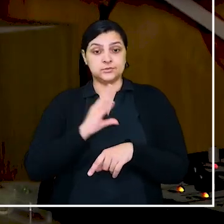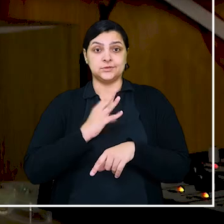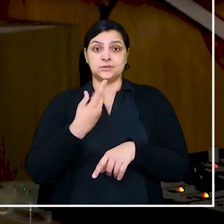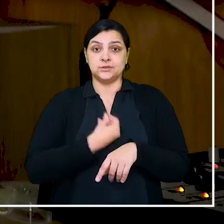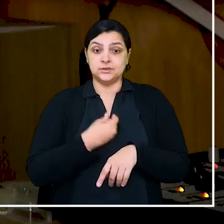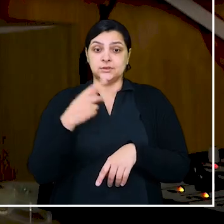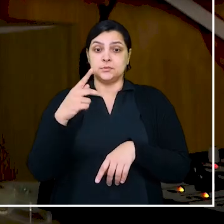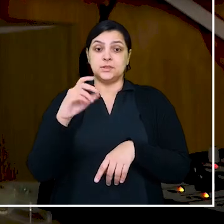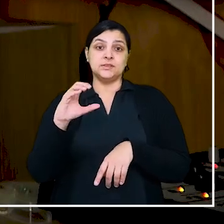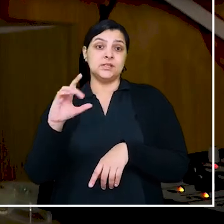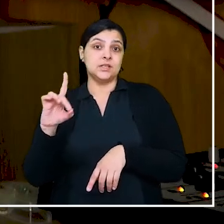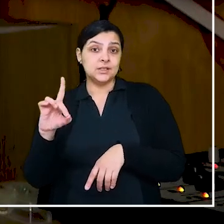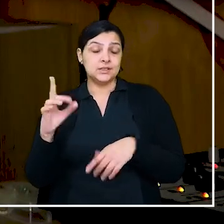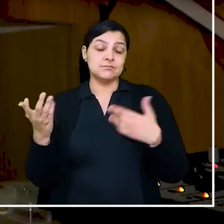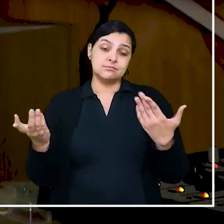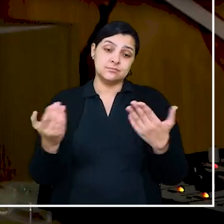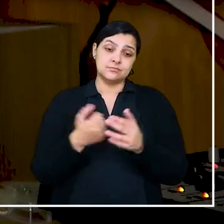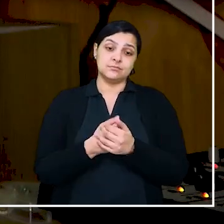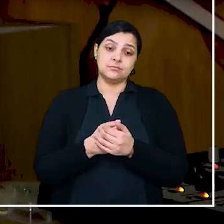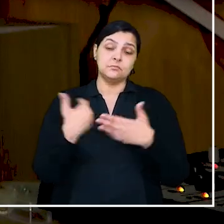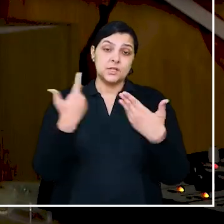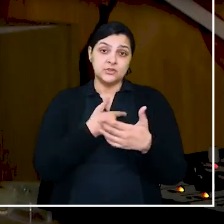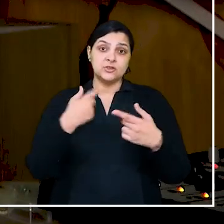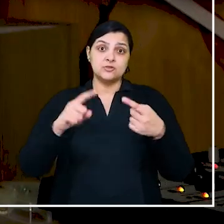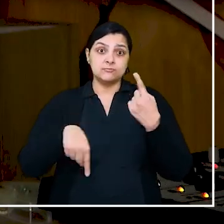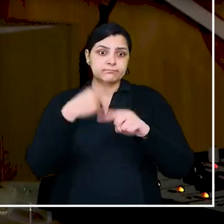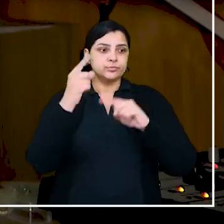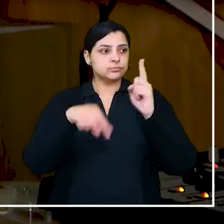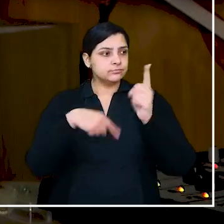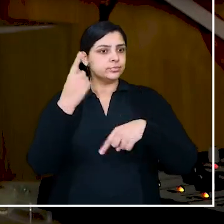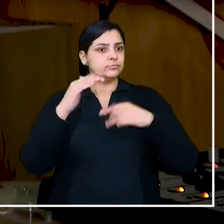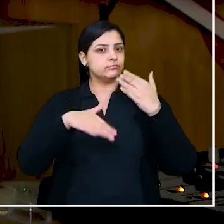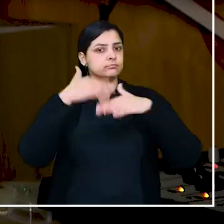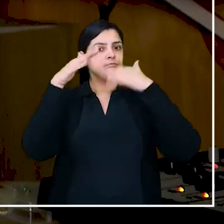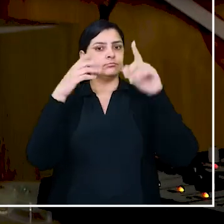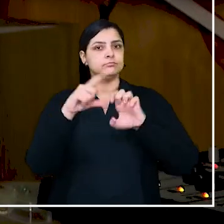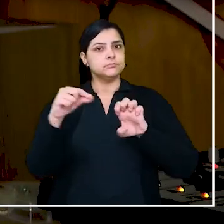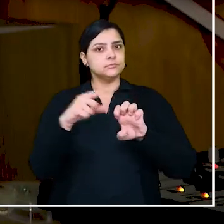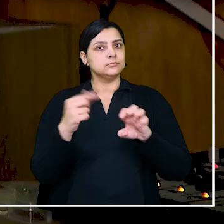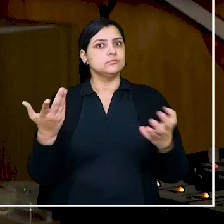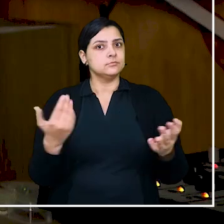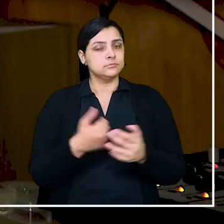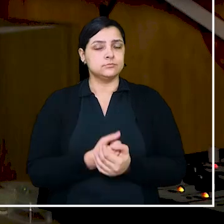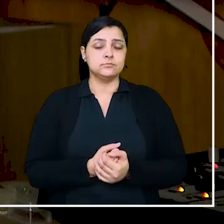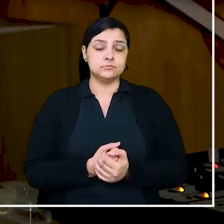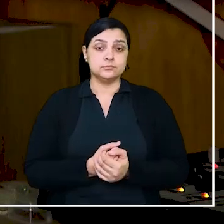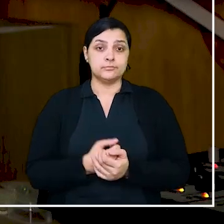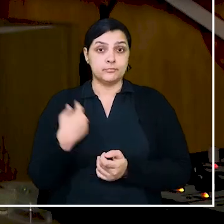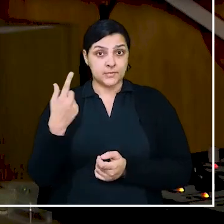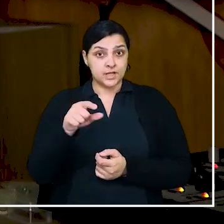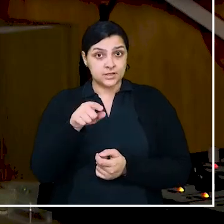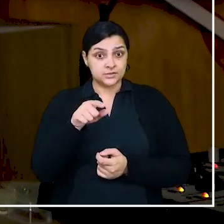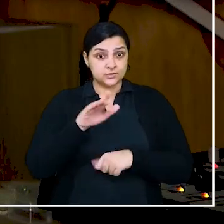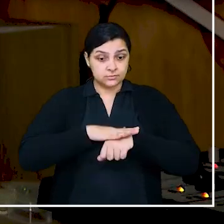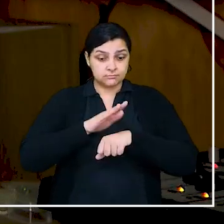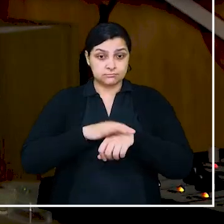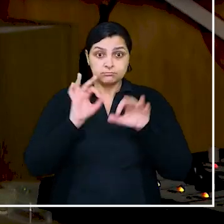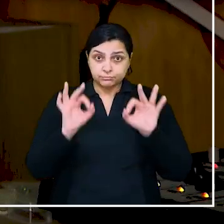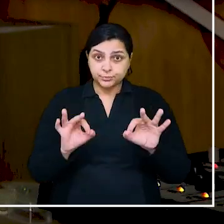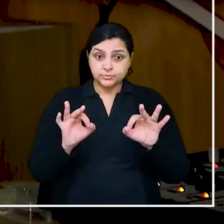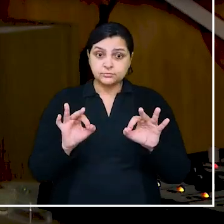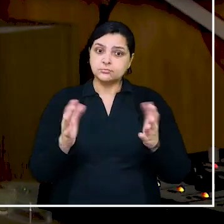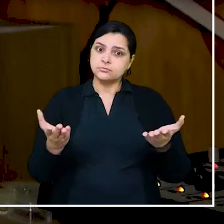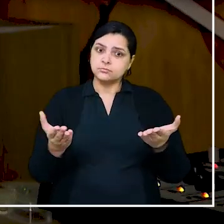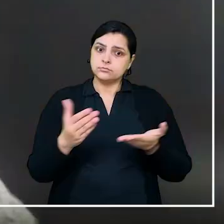transgêneros, IPCD, para que a gente consiga crescer, de fato, como empreendedor. E para que isso aconteça, é necessário realmente